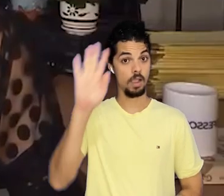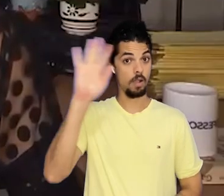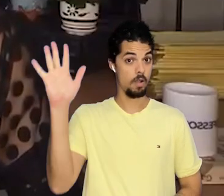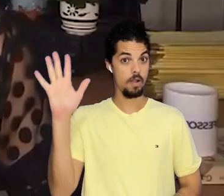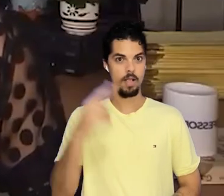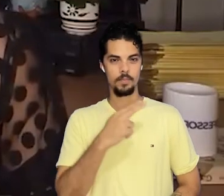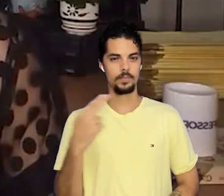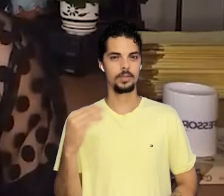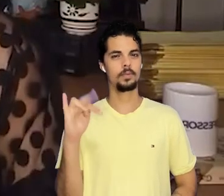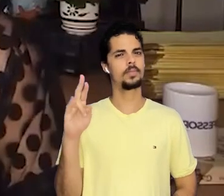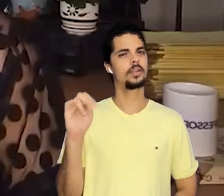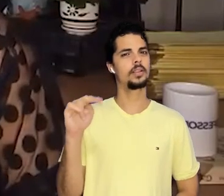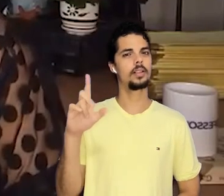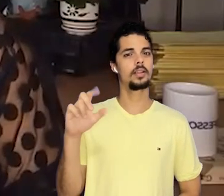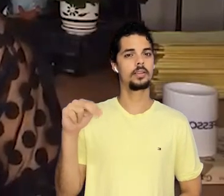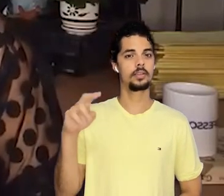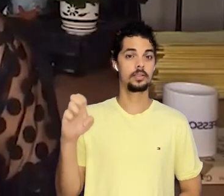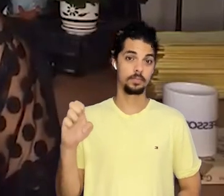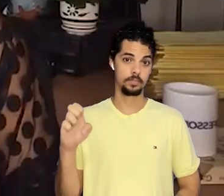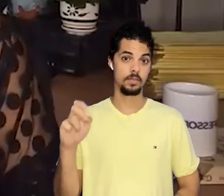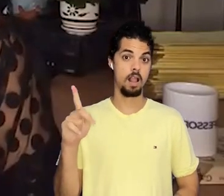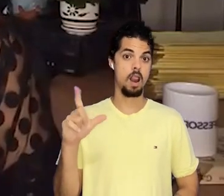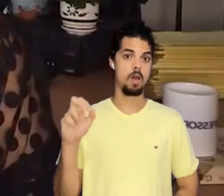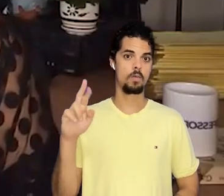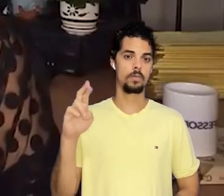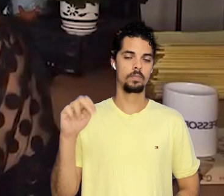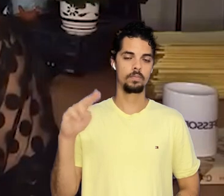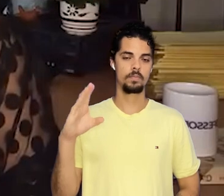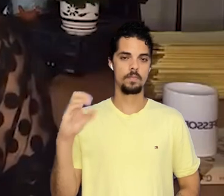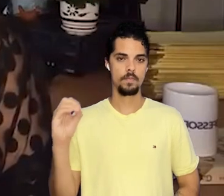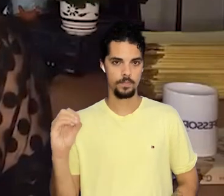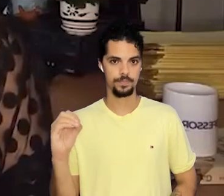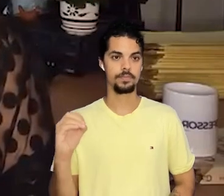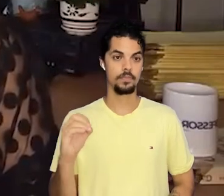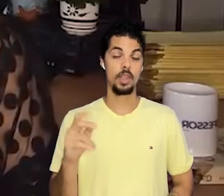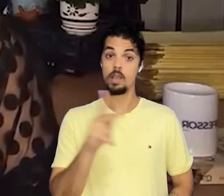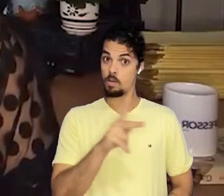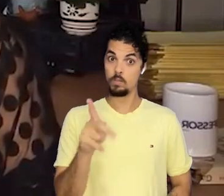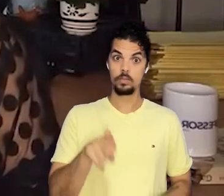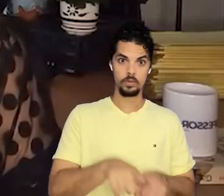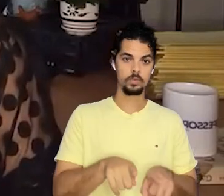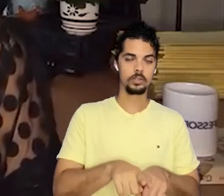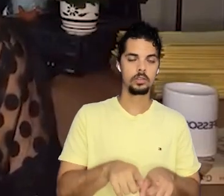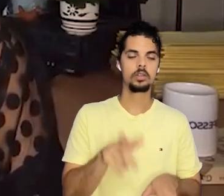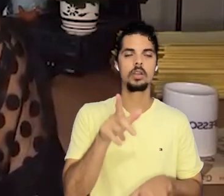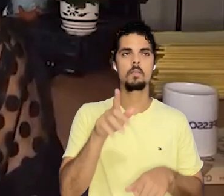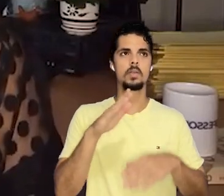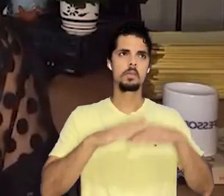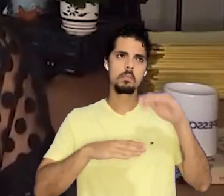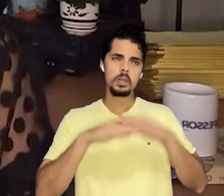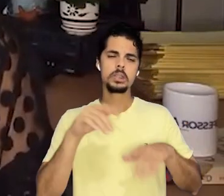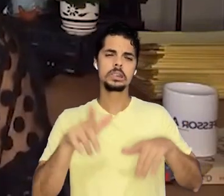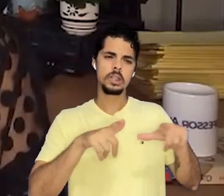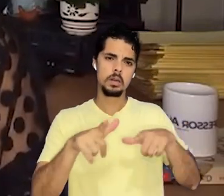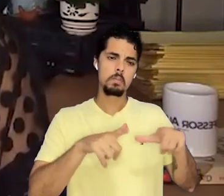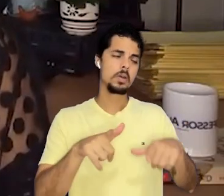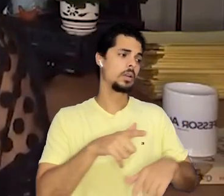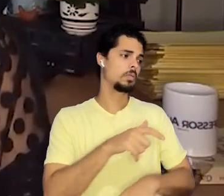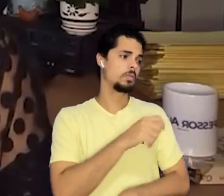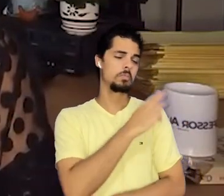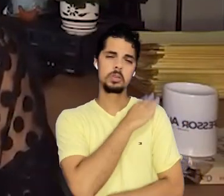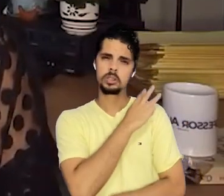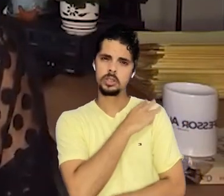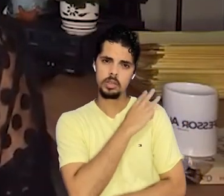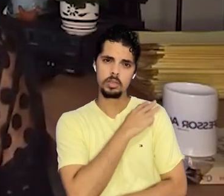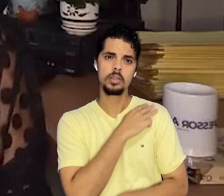Olá, meu nome é Ilane Lourenço, sou professora da rede estadual cearense, trabalho com as turmas do ensino